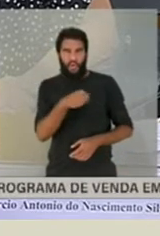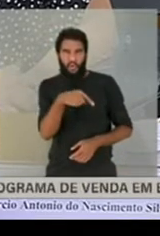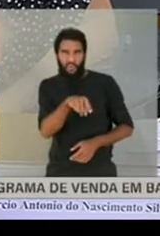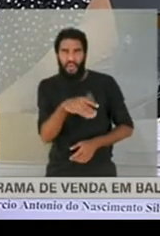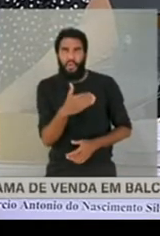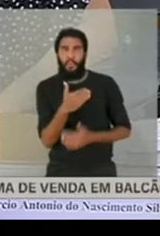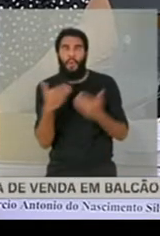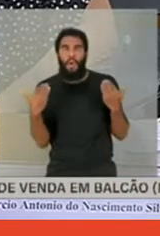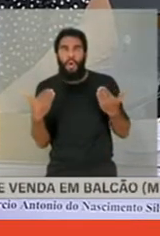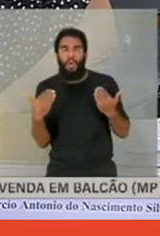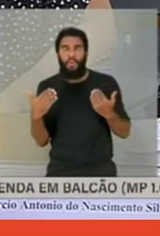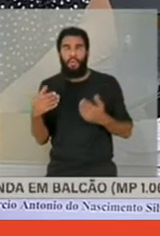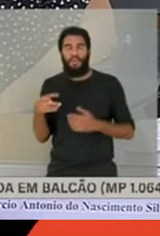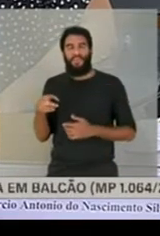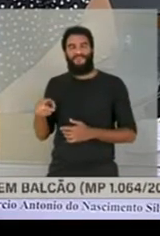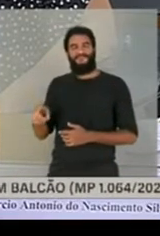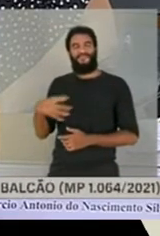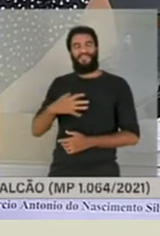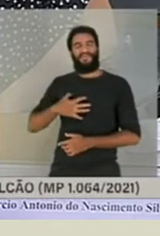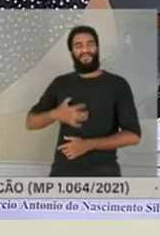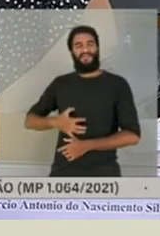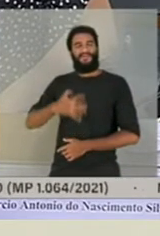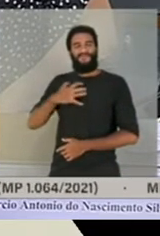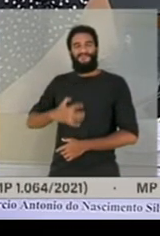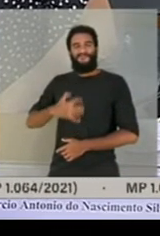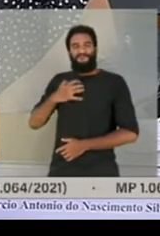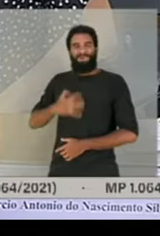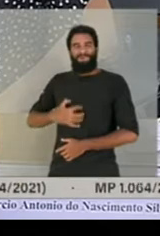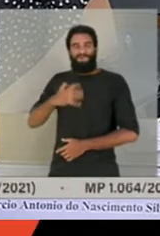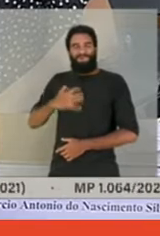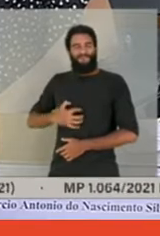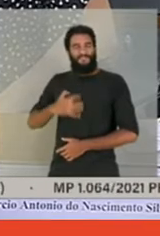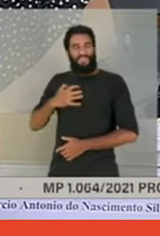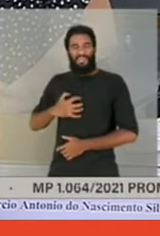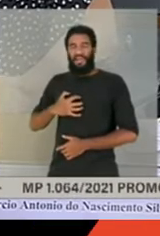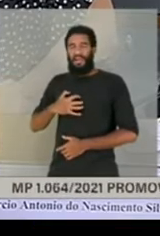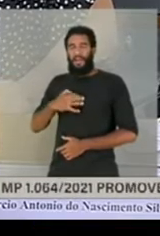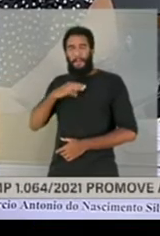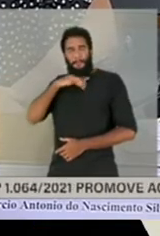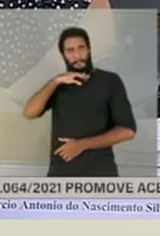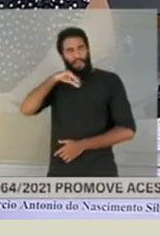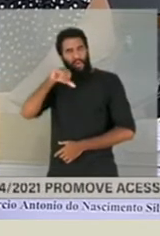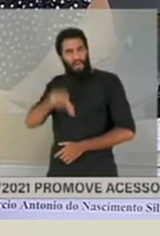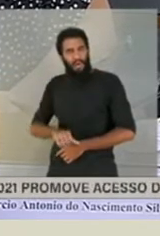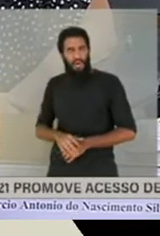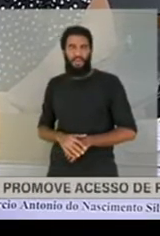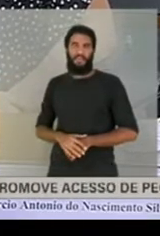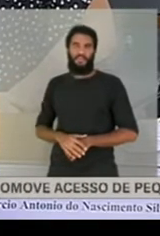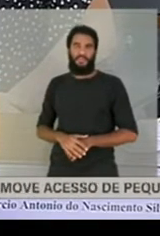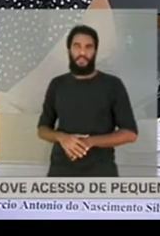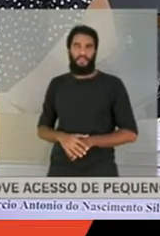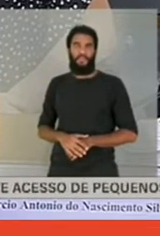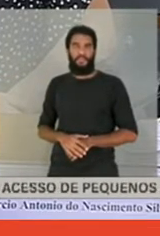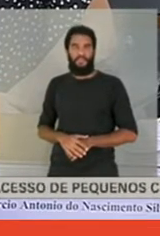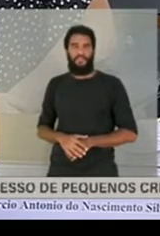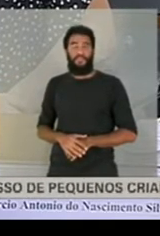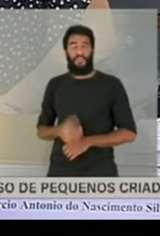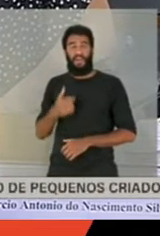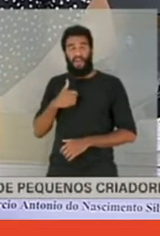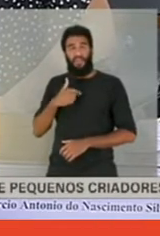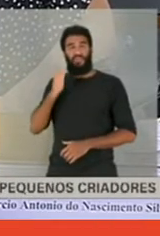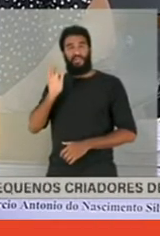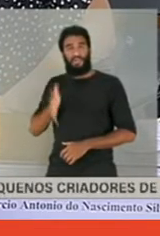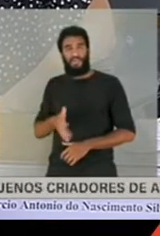Isso me gerou muita raiva, muito ódio, mas isso me fez muito mal, muito, muito mal. Então, eu já tinha tido alguns embates, porque,